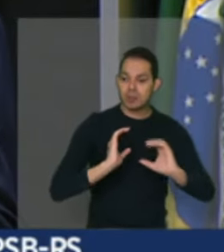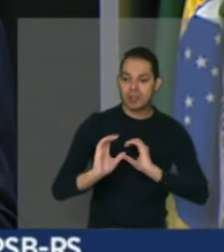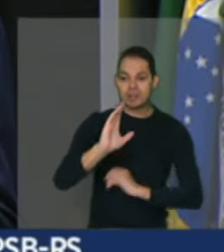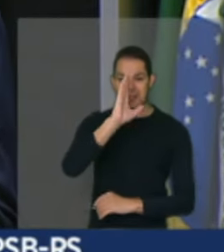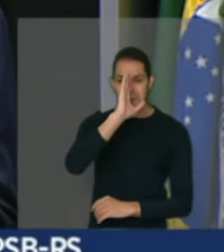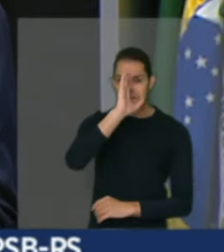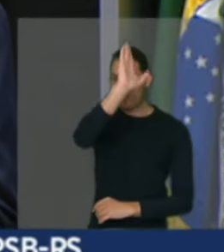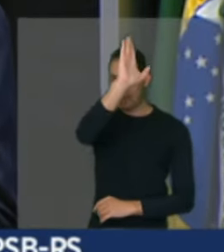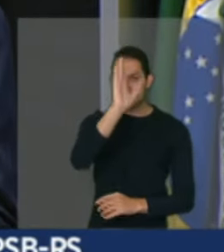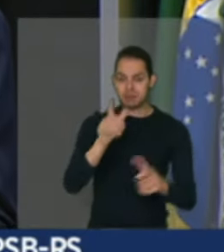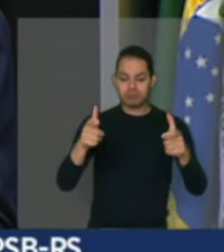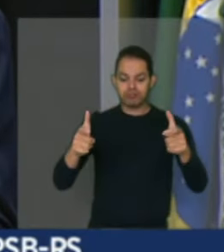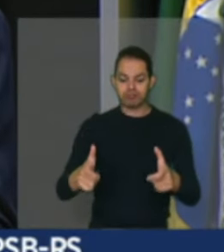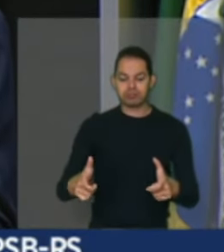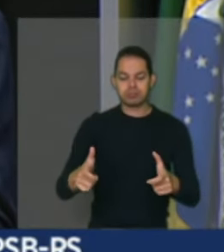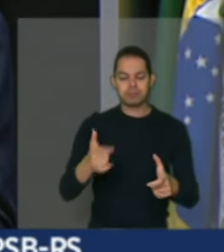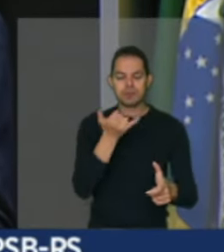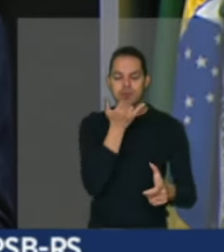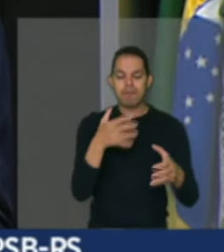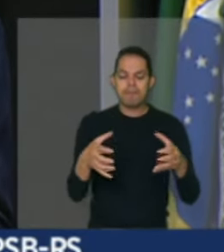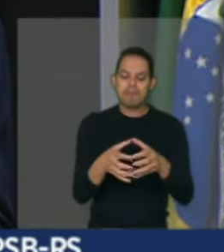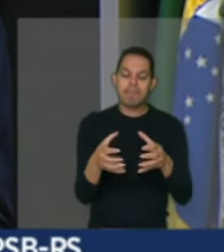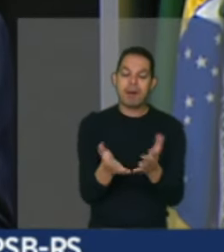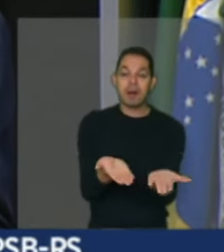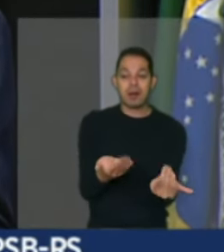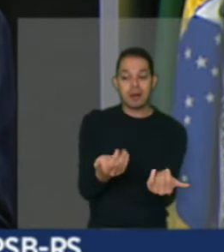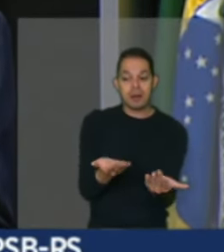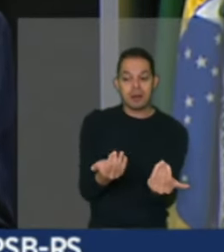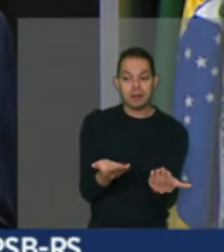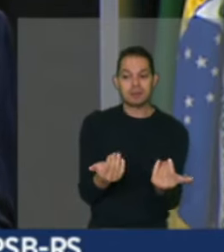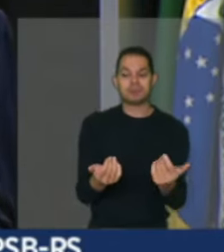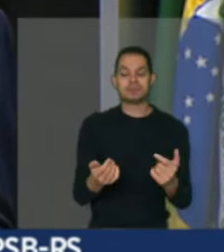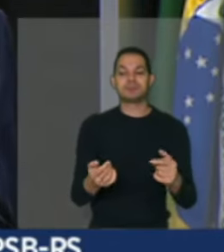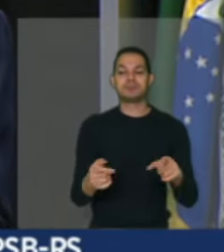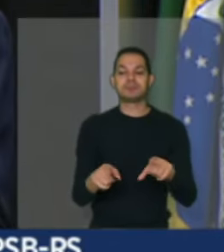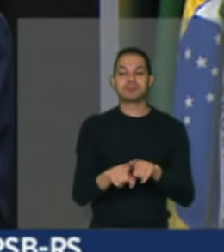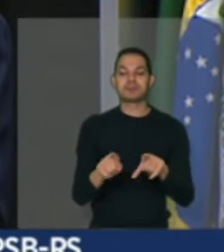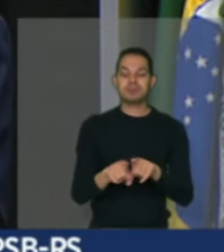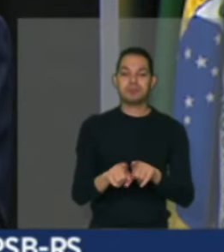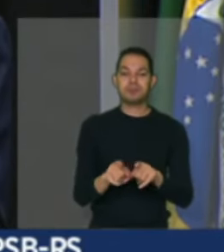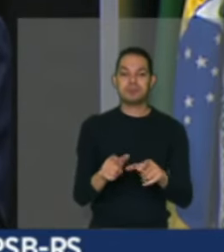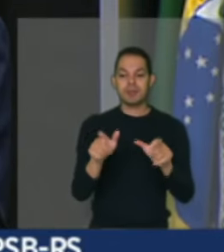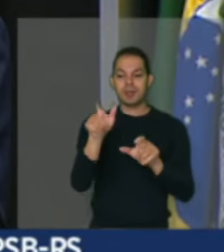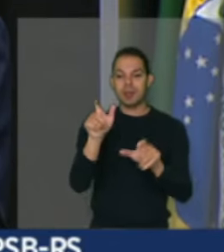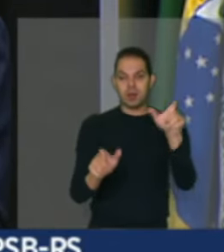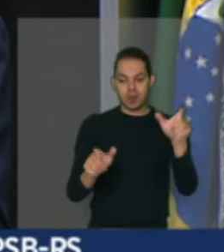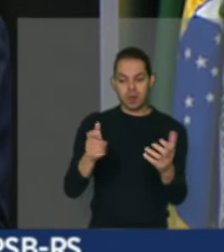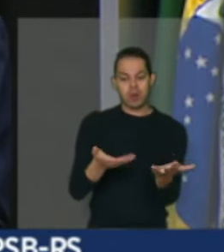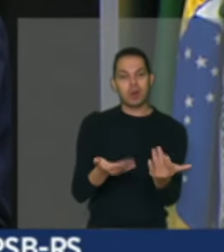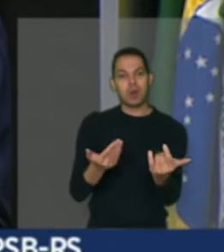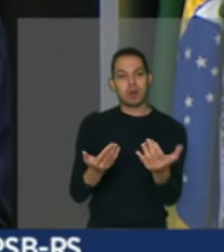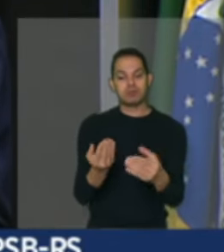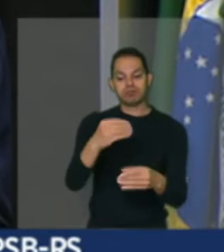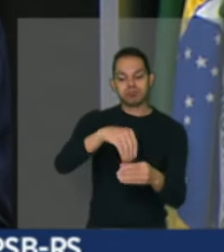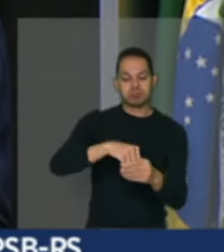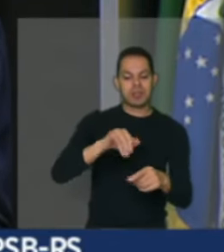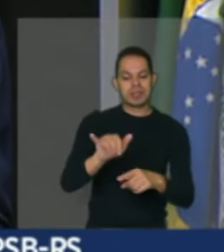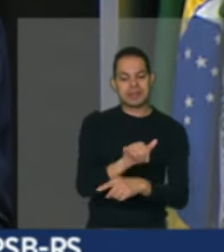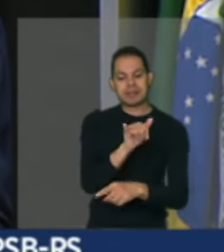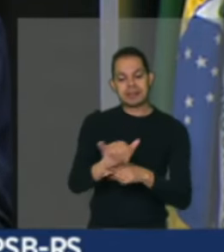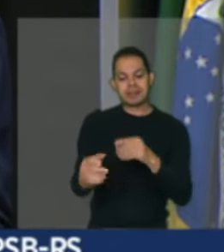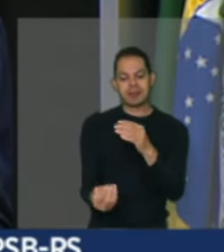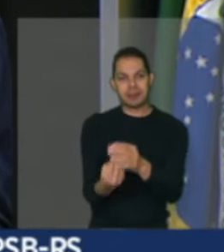e a educação que promova a inserção dos jovens nas estratégias produtivas e o